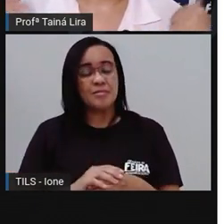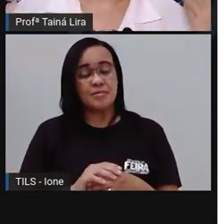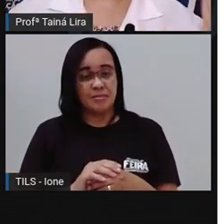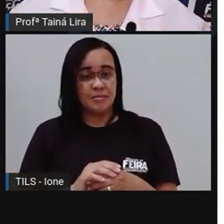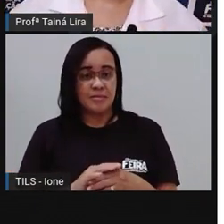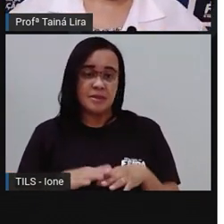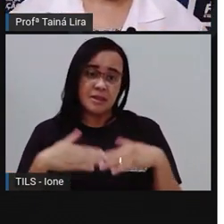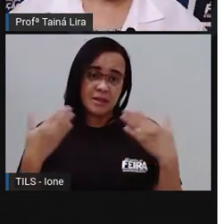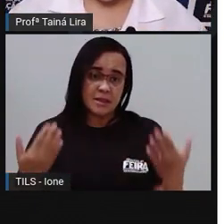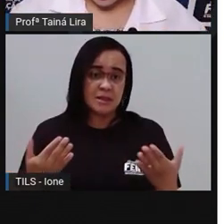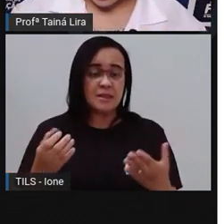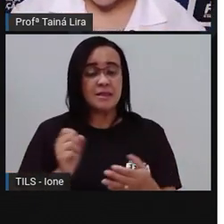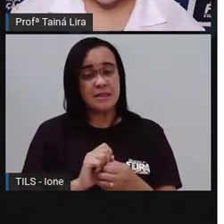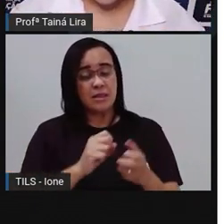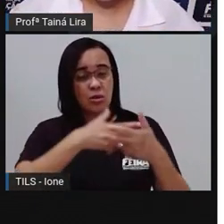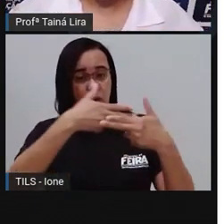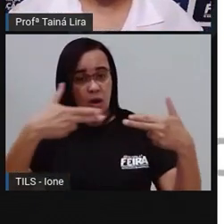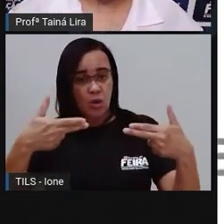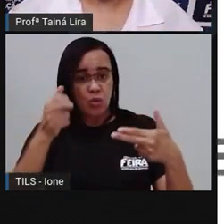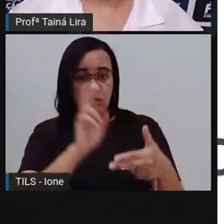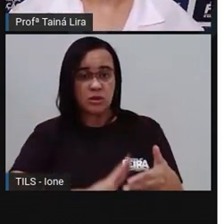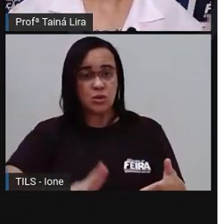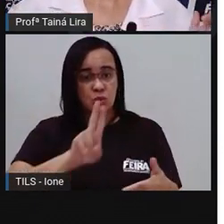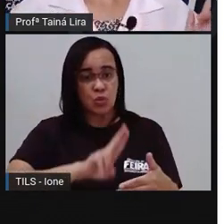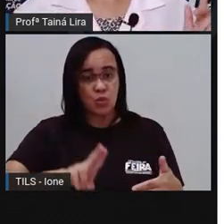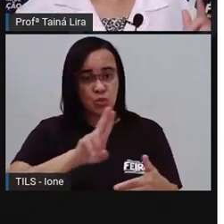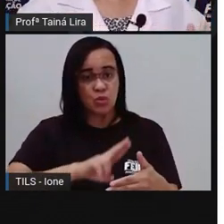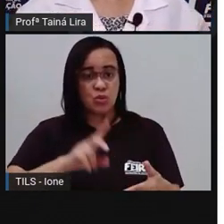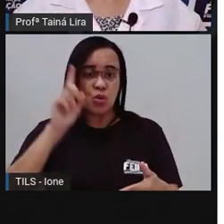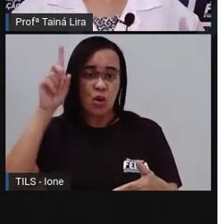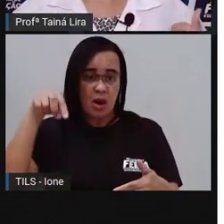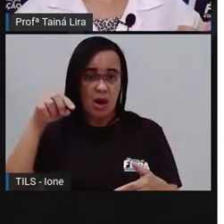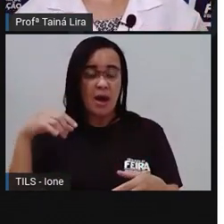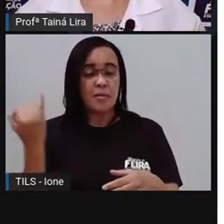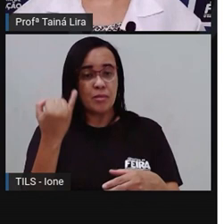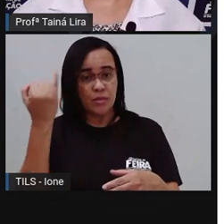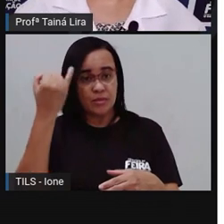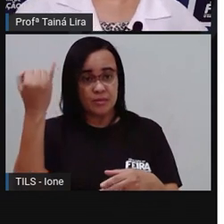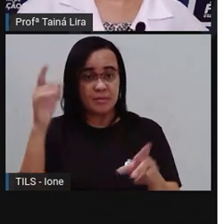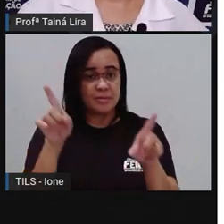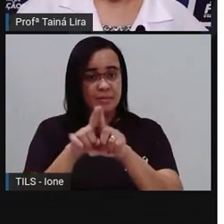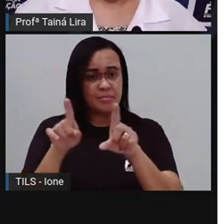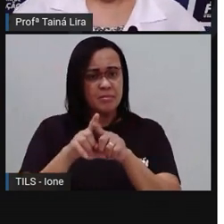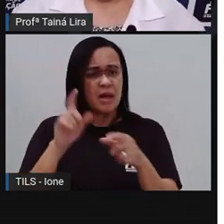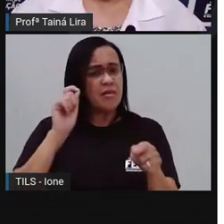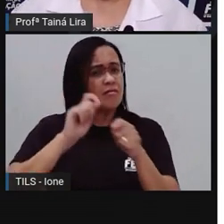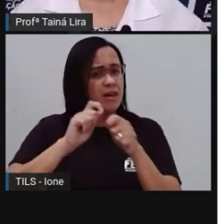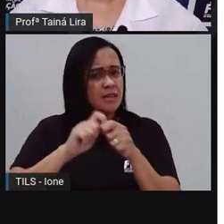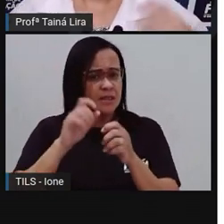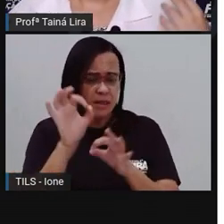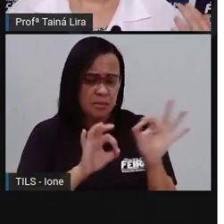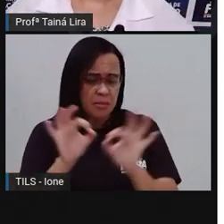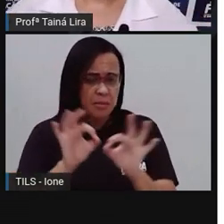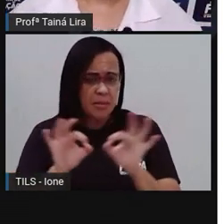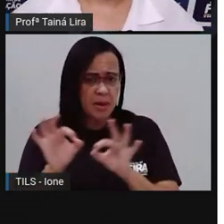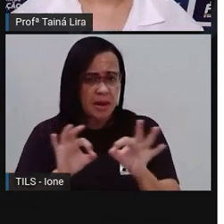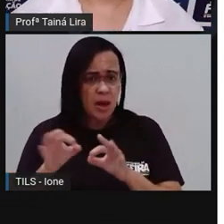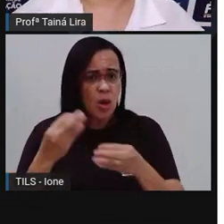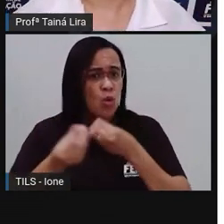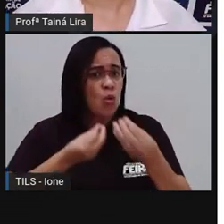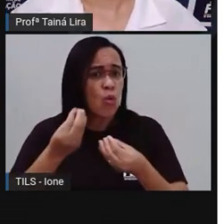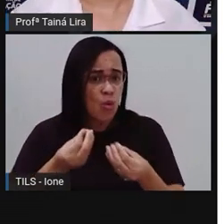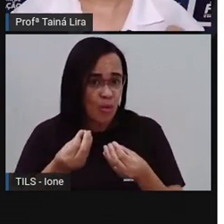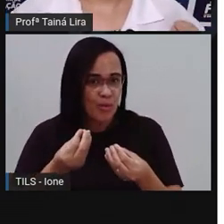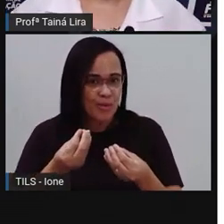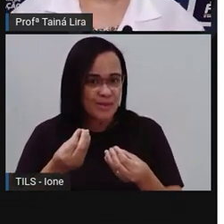Então, os ingredientes, certo? E o modo de preparo ou modo de fazer. Por que,